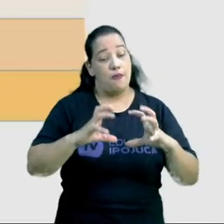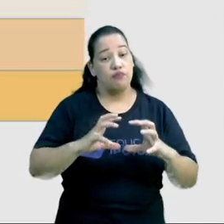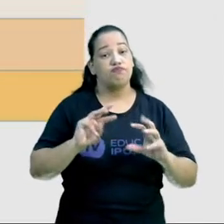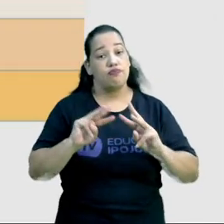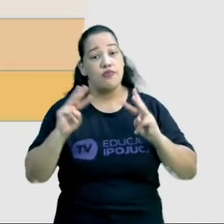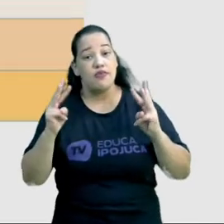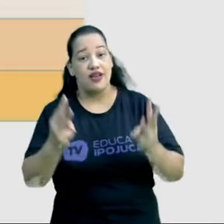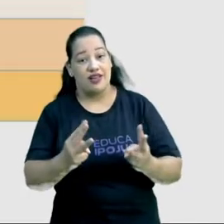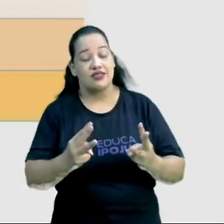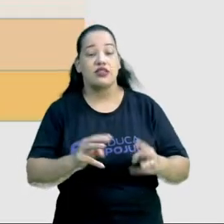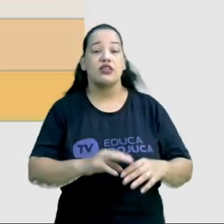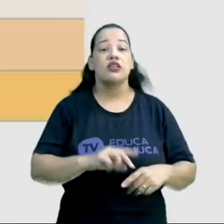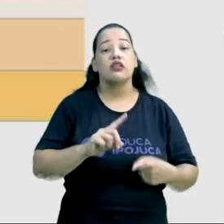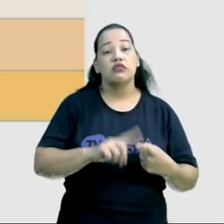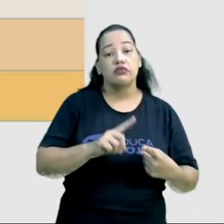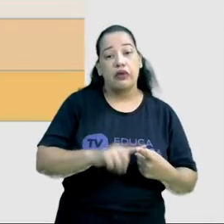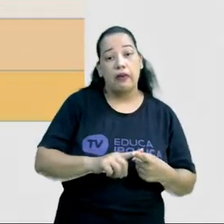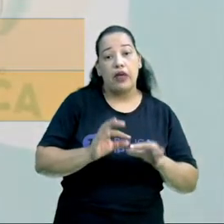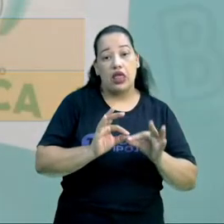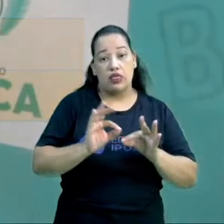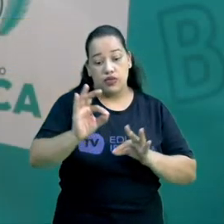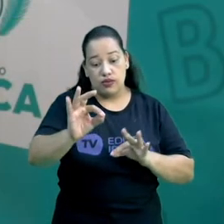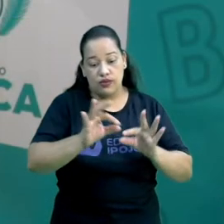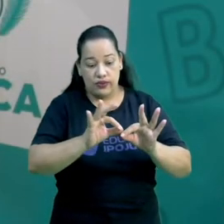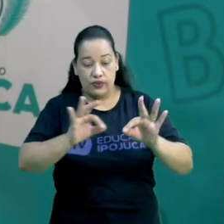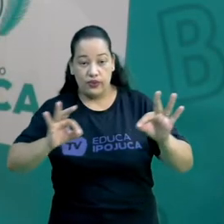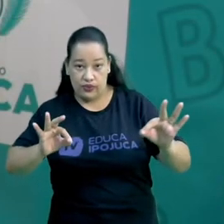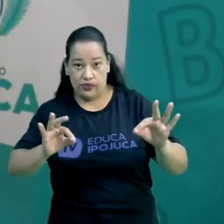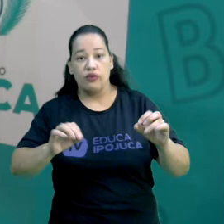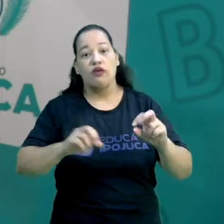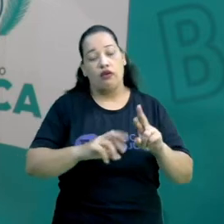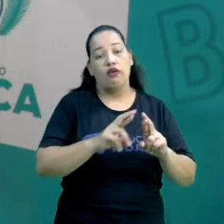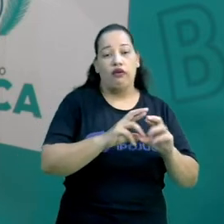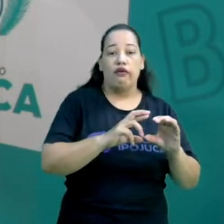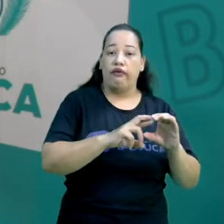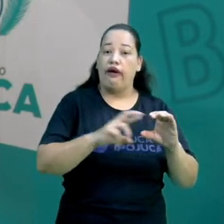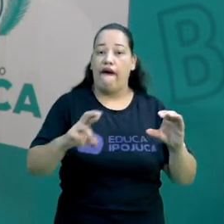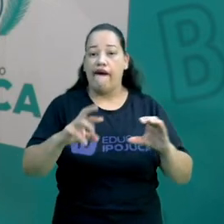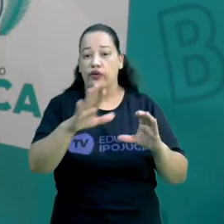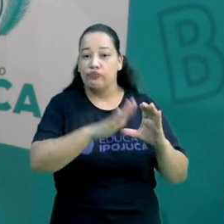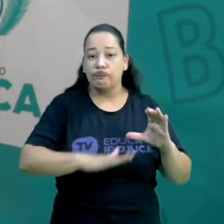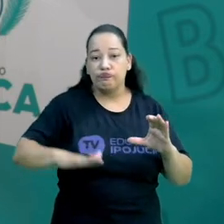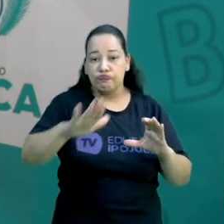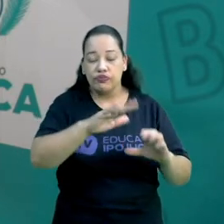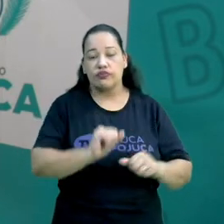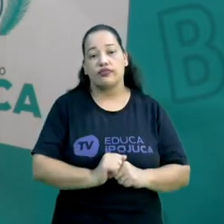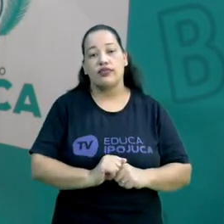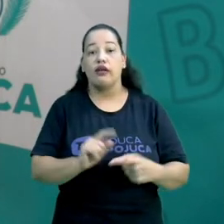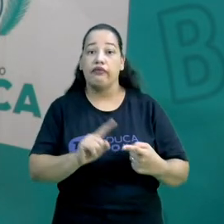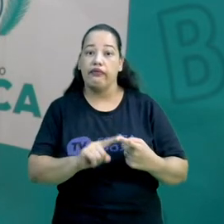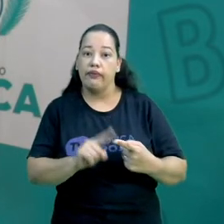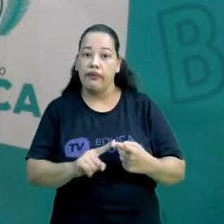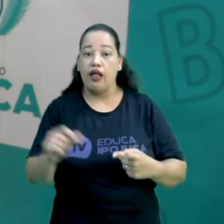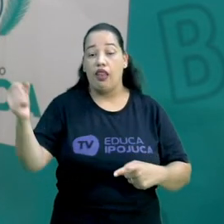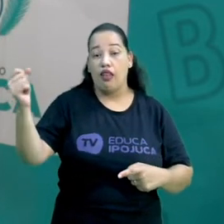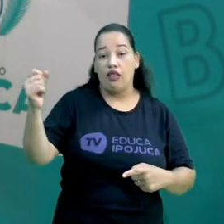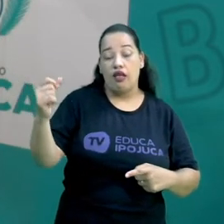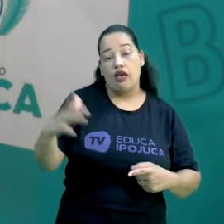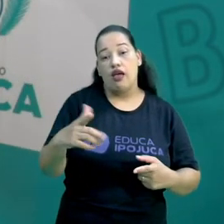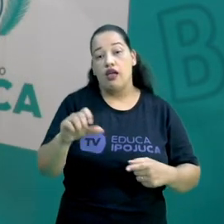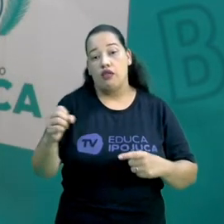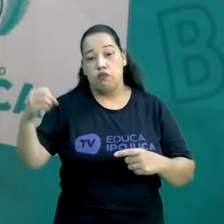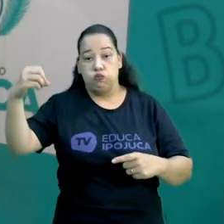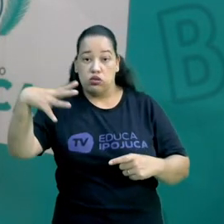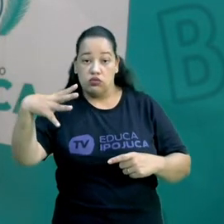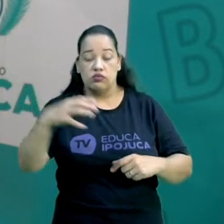raio solar, ou seja, o diâmetro de distância do seu raio, o índice de luminosidade. Então, você pode